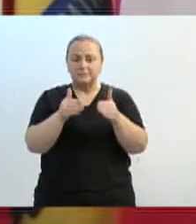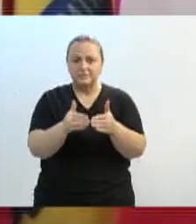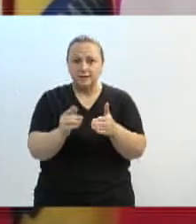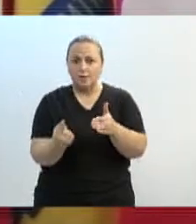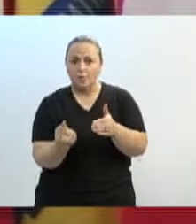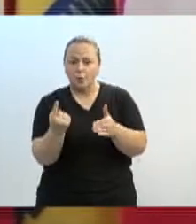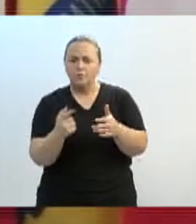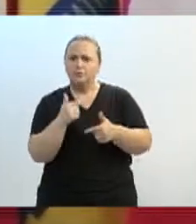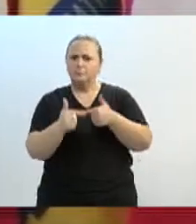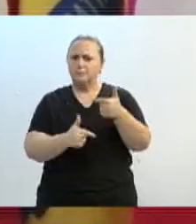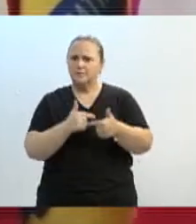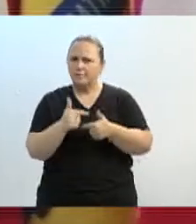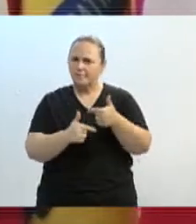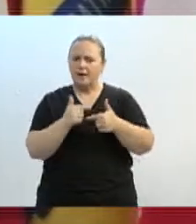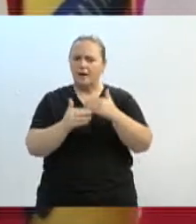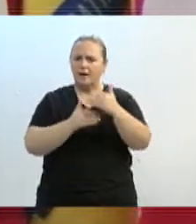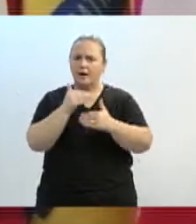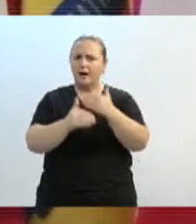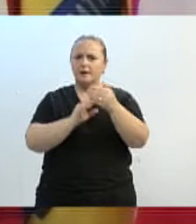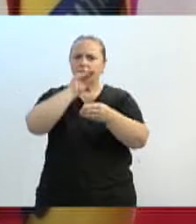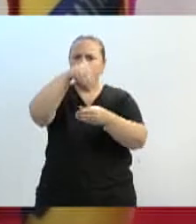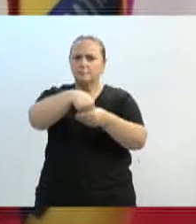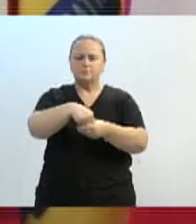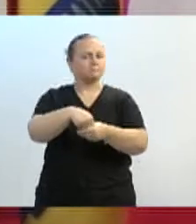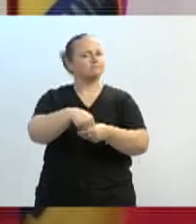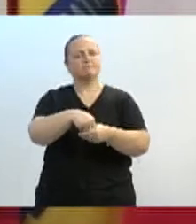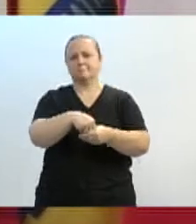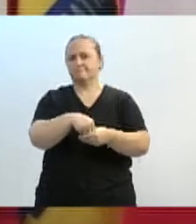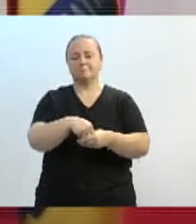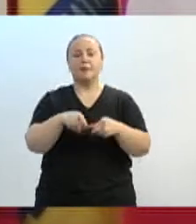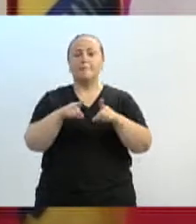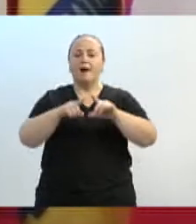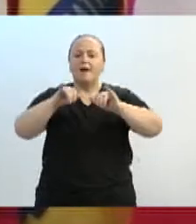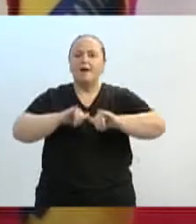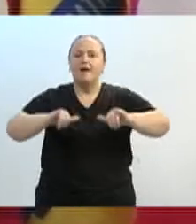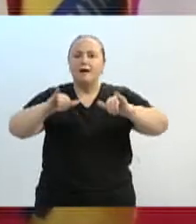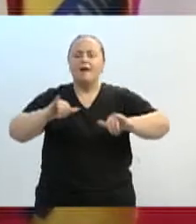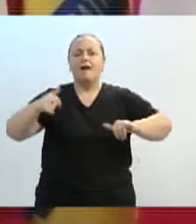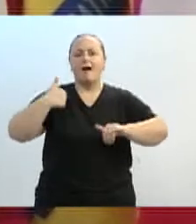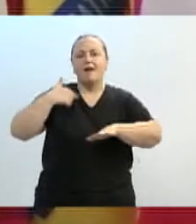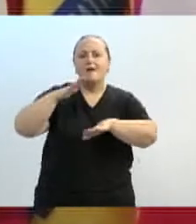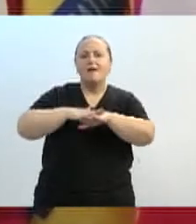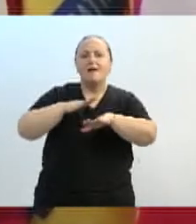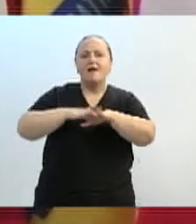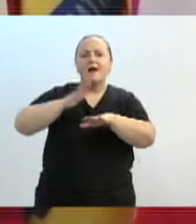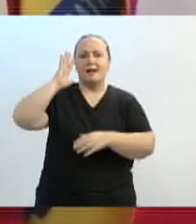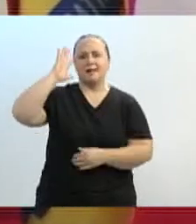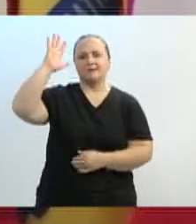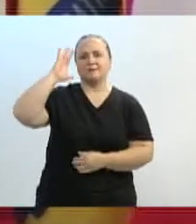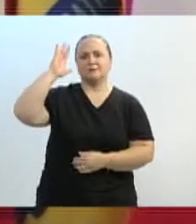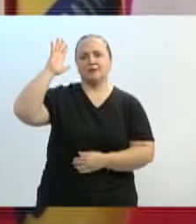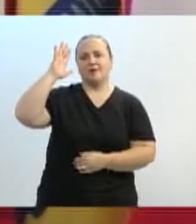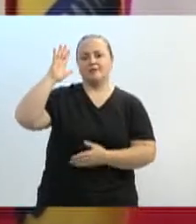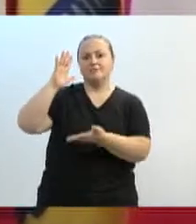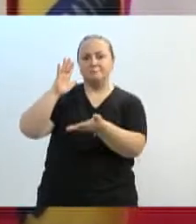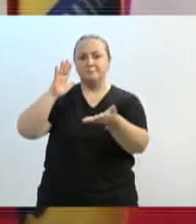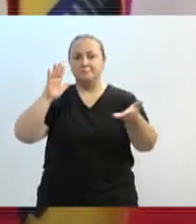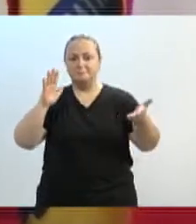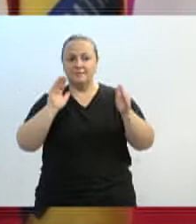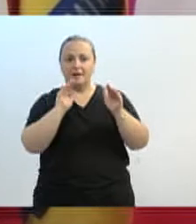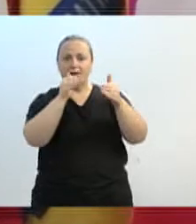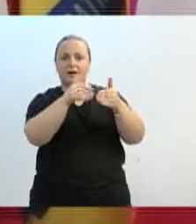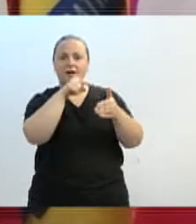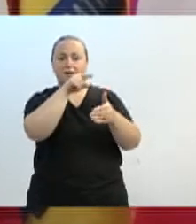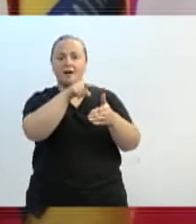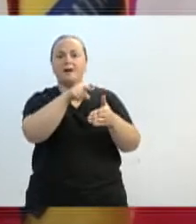trabalho desenvolvido por eles, mas sim de uma campanha idealizada por mim, em que eles serão um dos beneficiados.